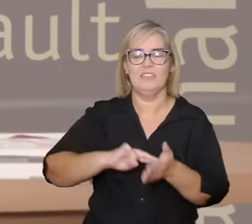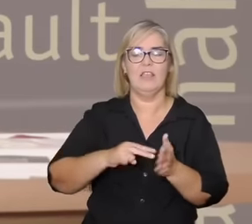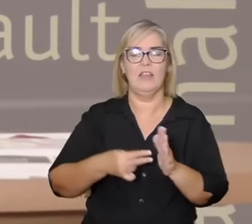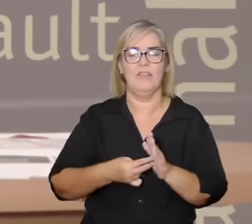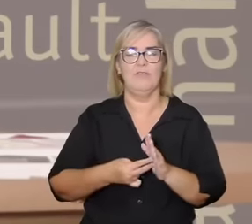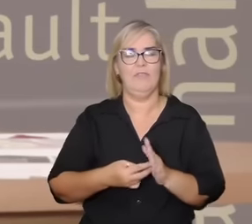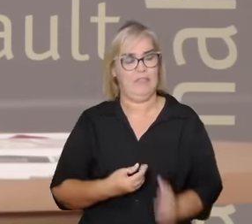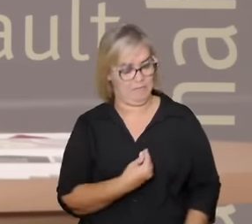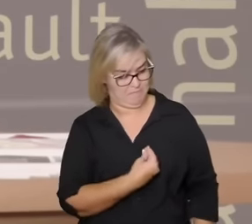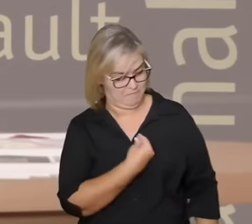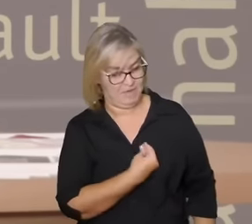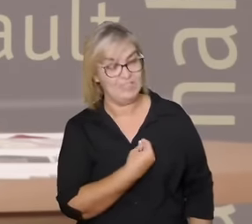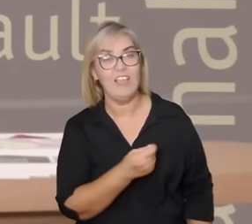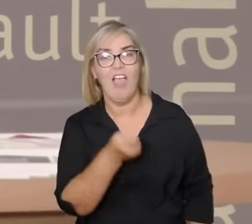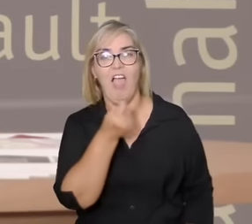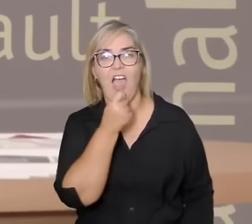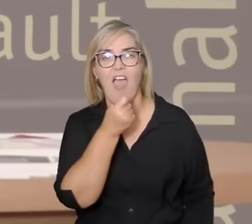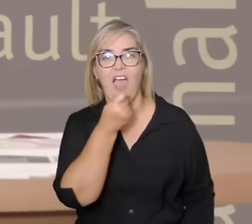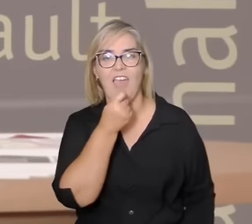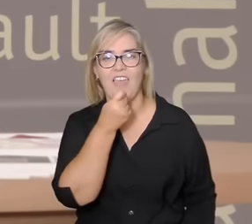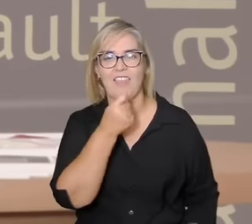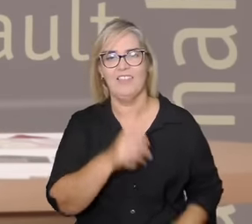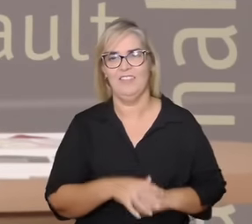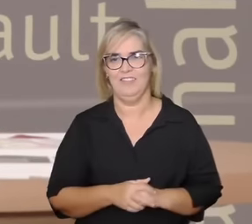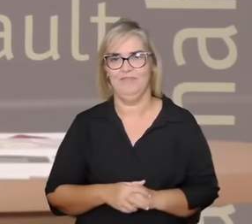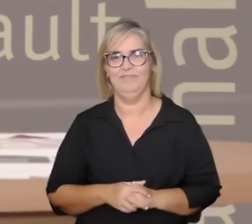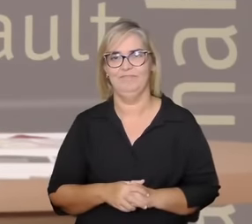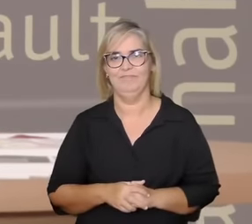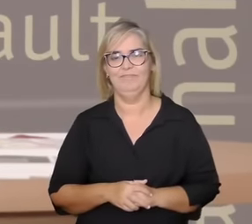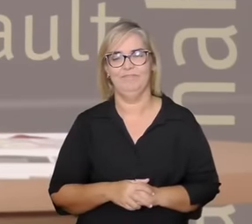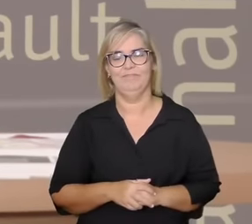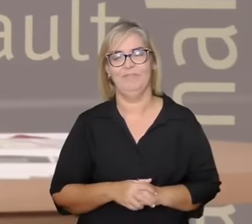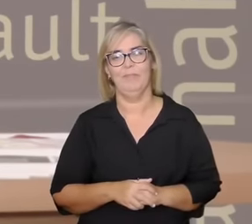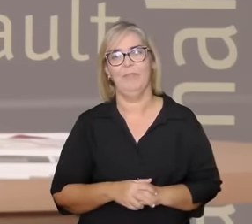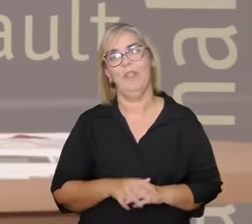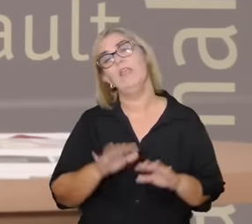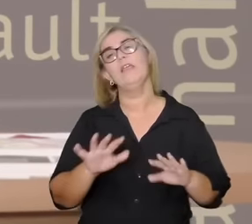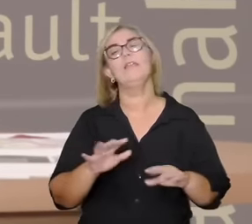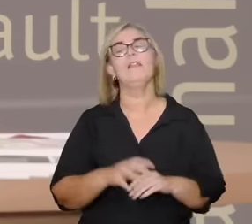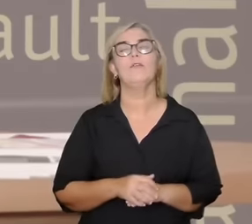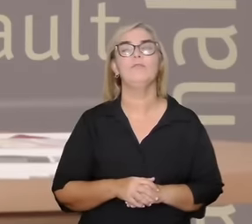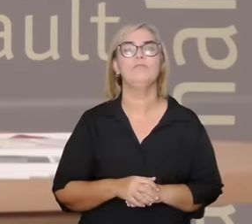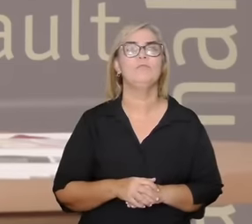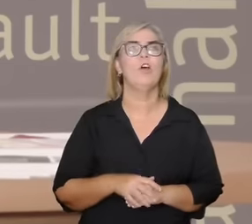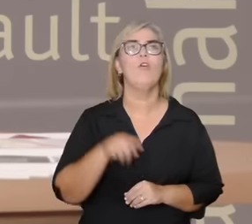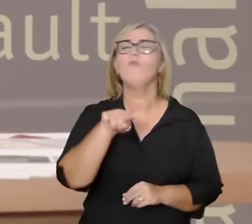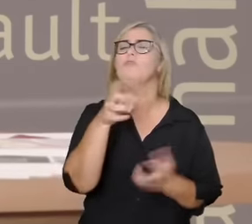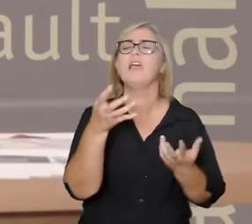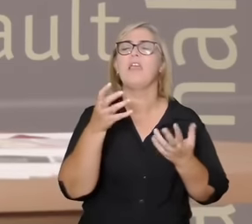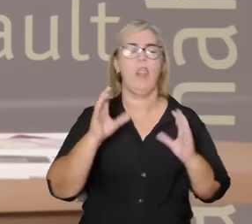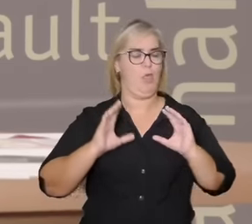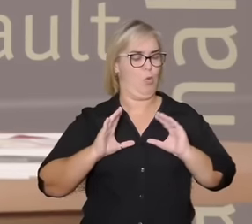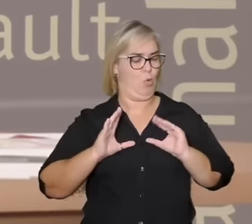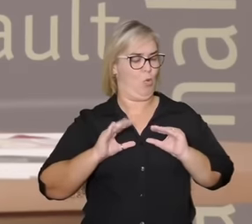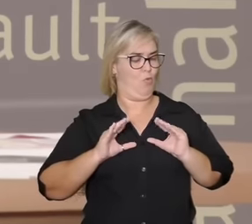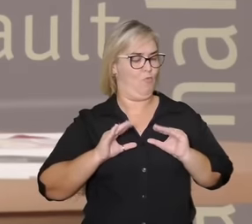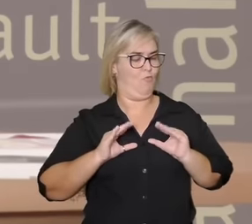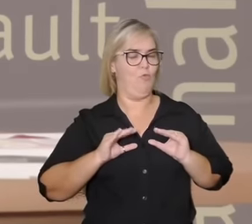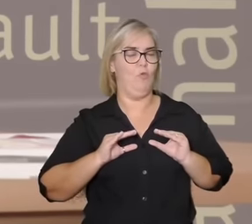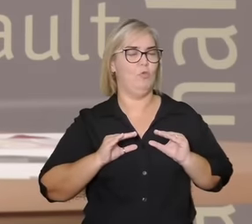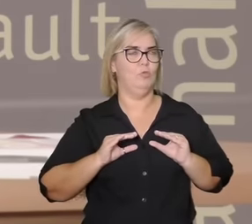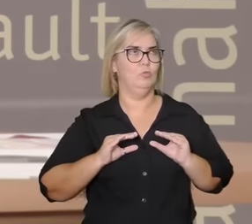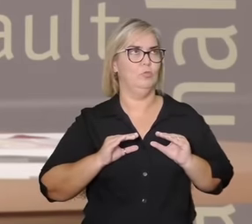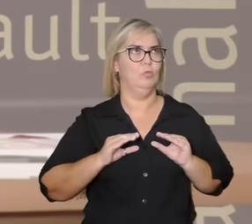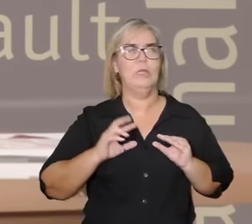buscar a zona de conforto não significa evitar as dificuldades não significa evitar o que seriam os